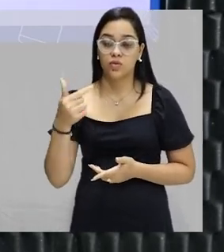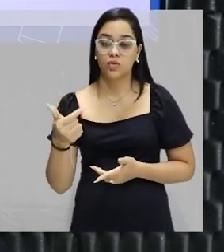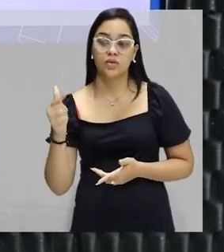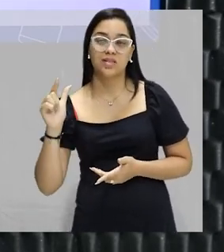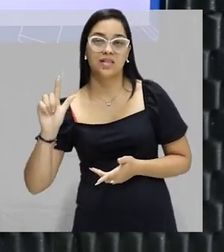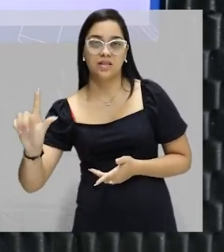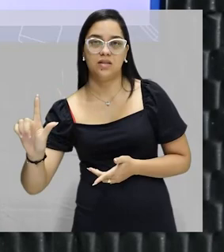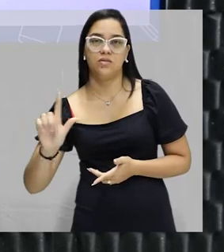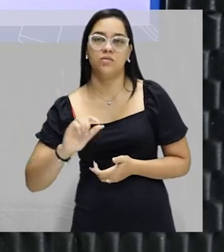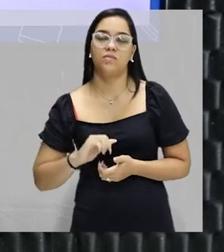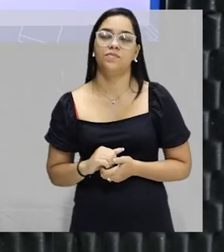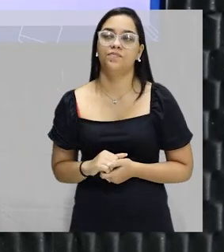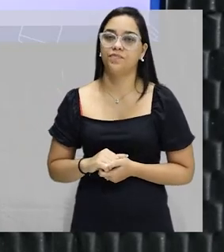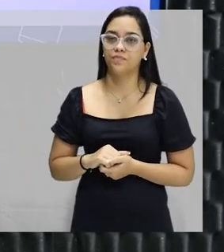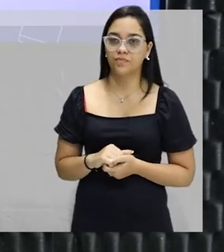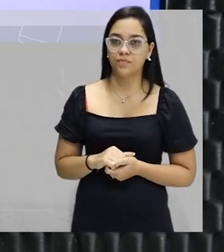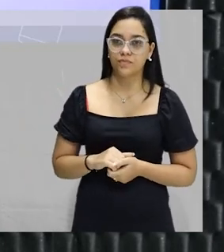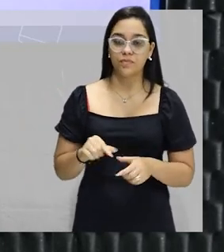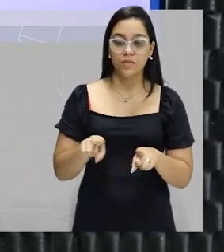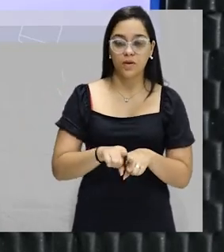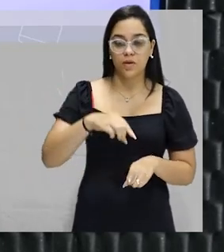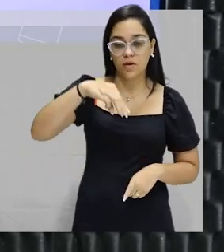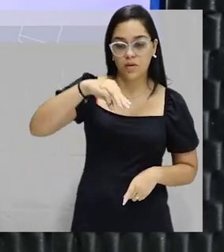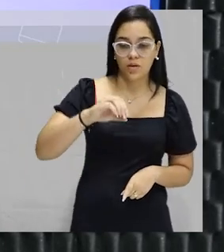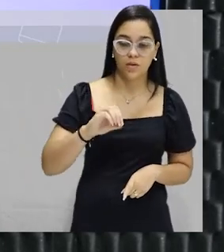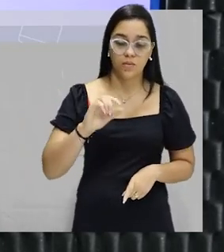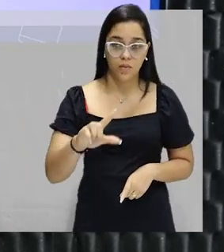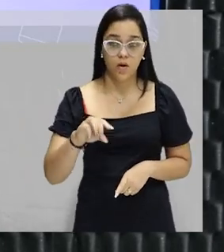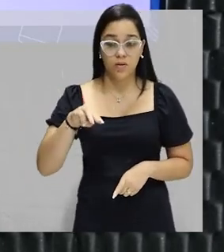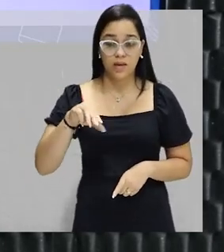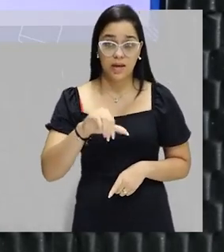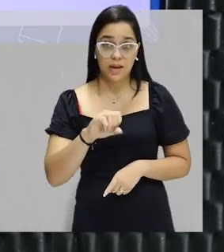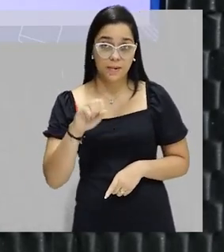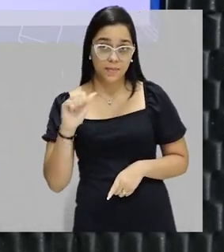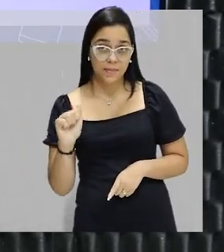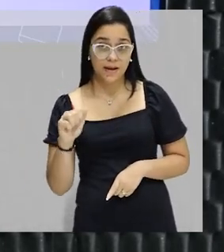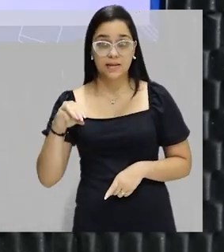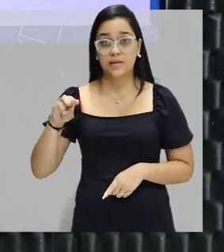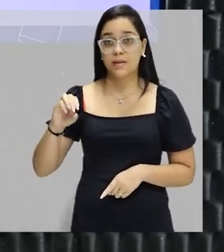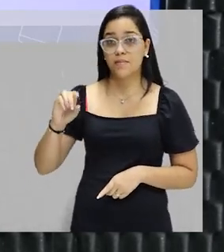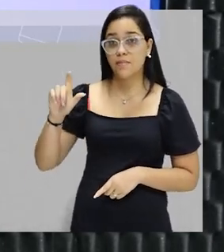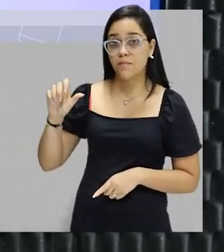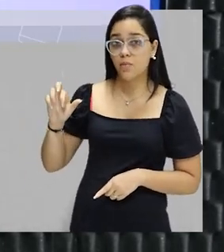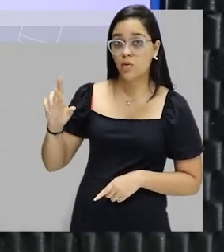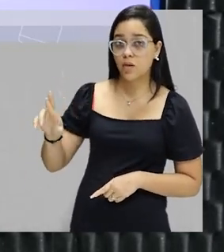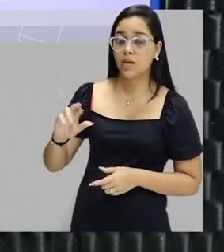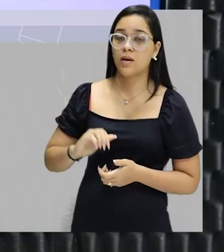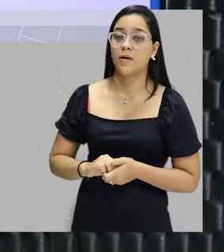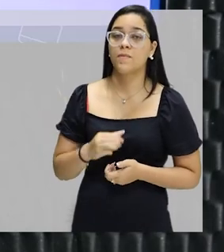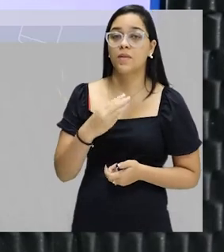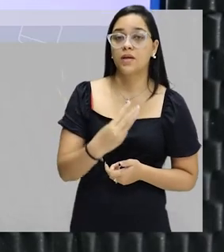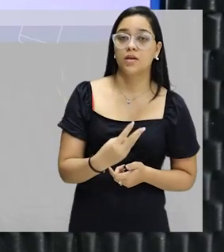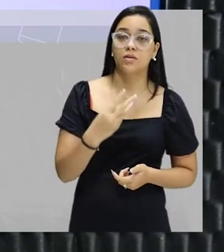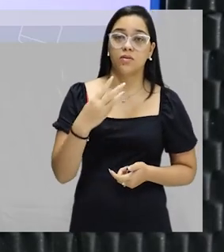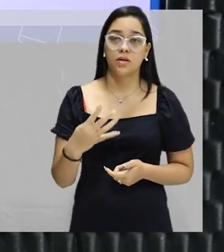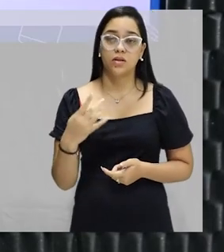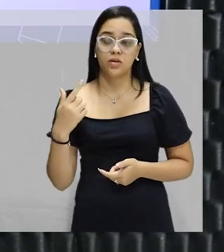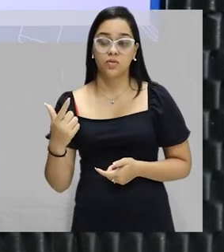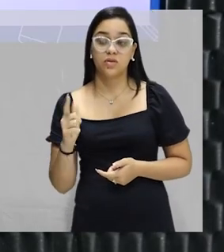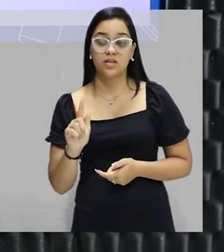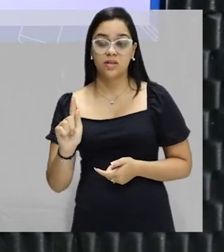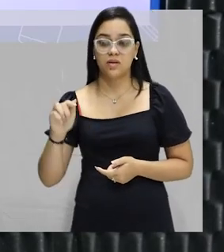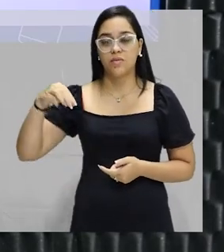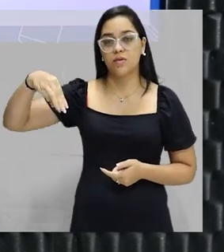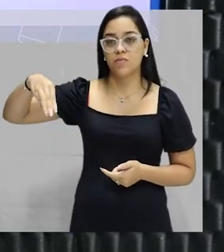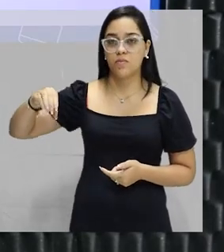litros, certo? O mol, que é a massa molar do soluto, 342 gramas